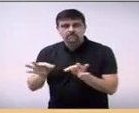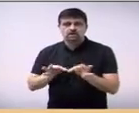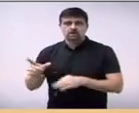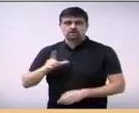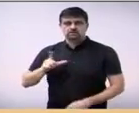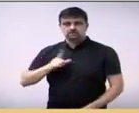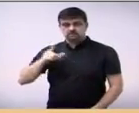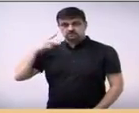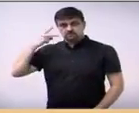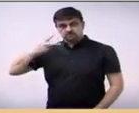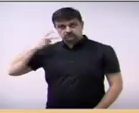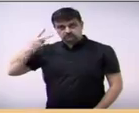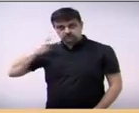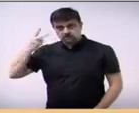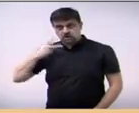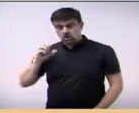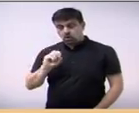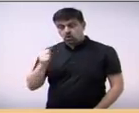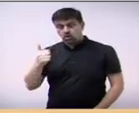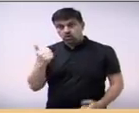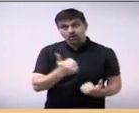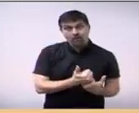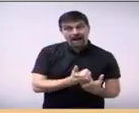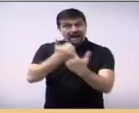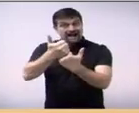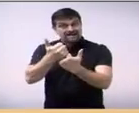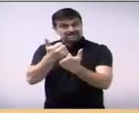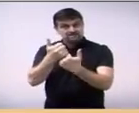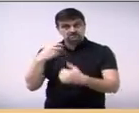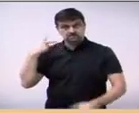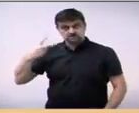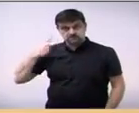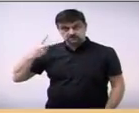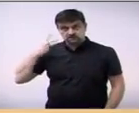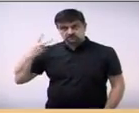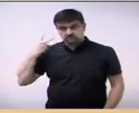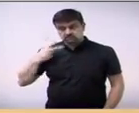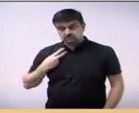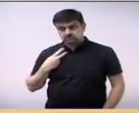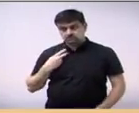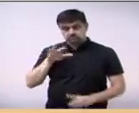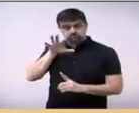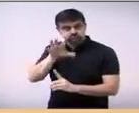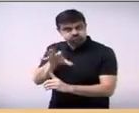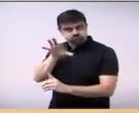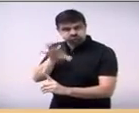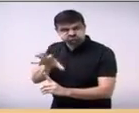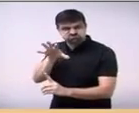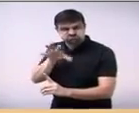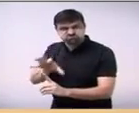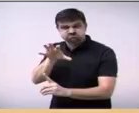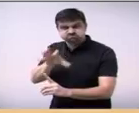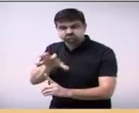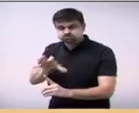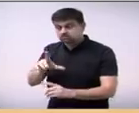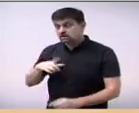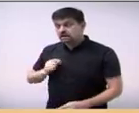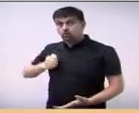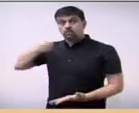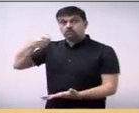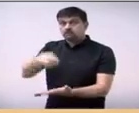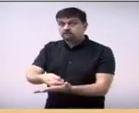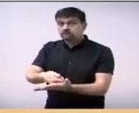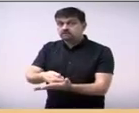de vereadores ou assessor de algum vereador desta casa, se foi com isso, afirma aos